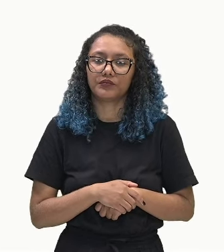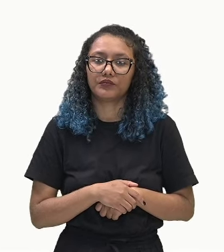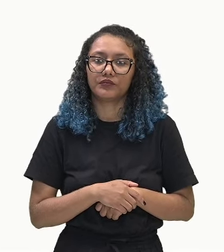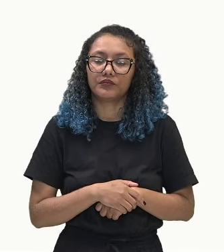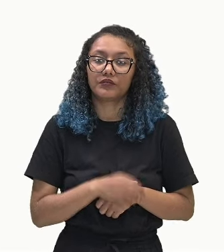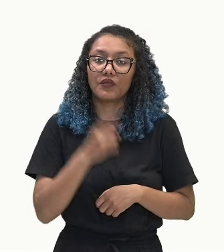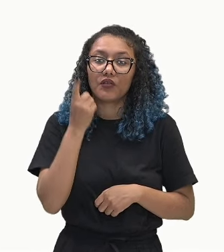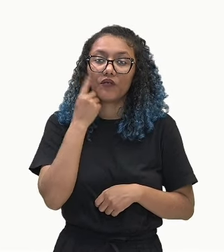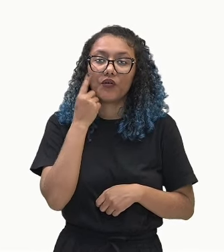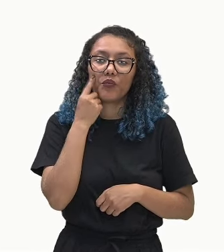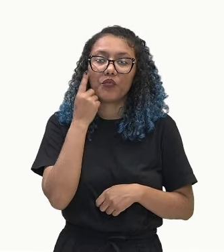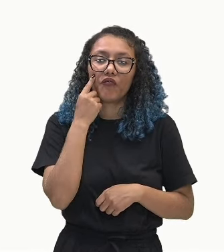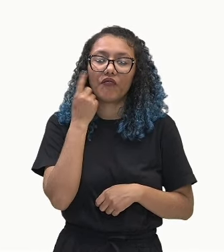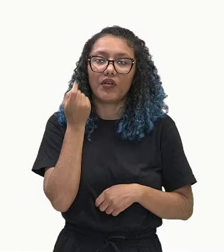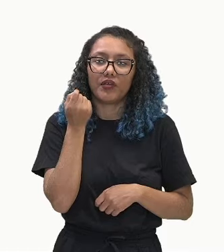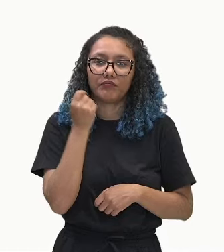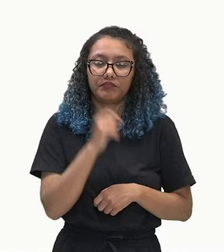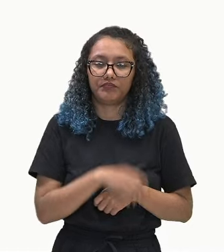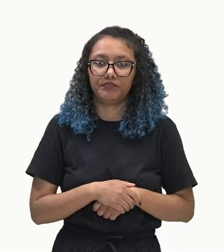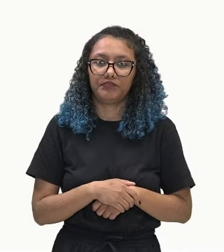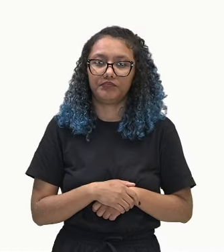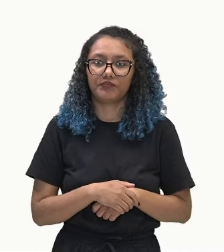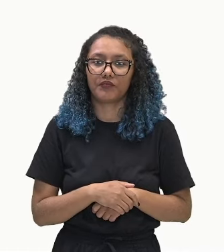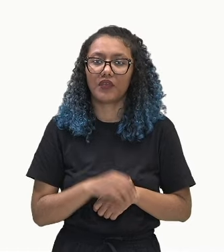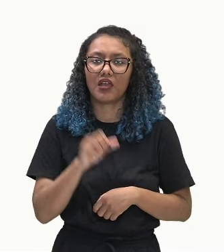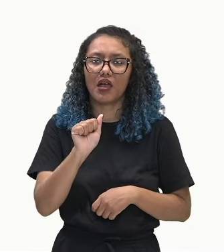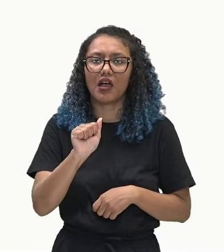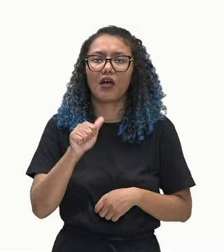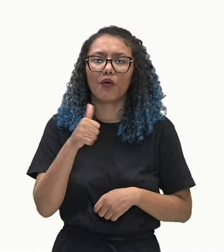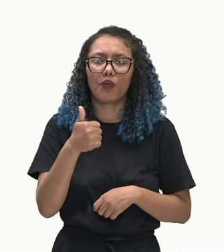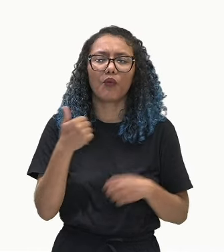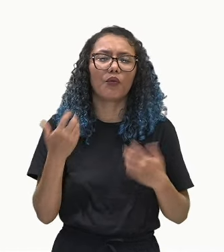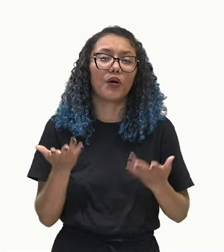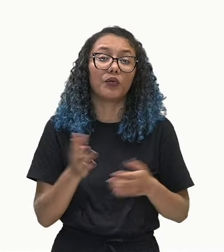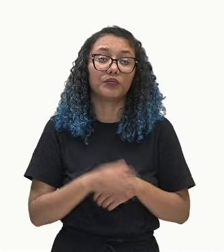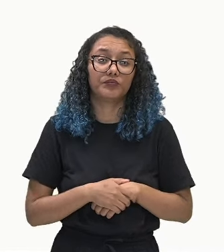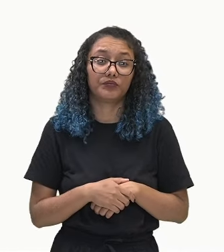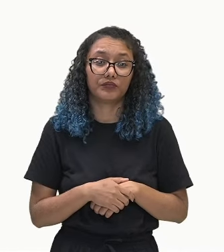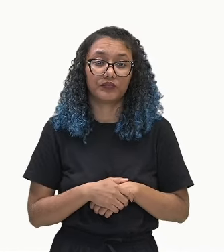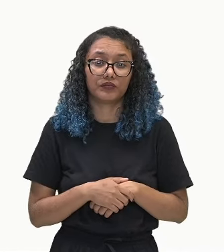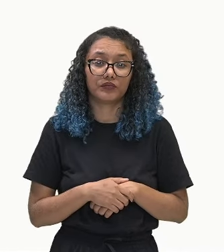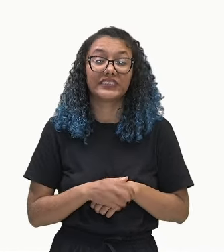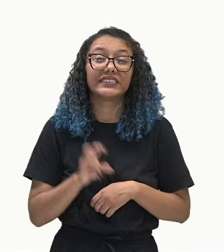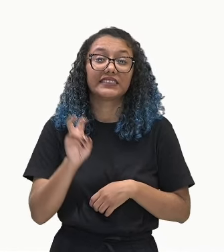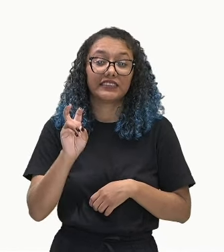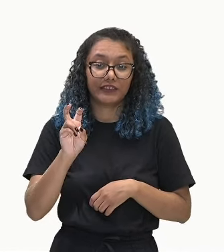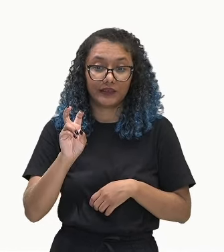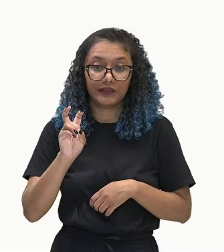identificar o A1, que é o primeiro termo, que é 5.